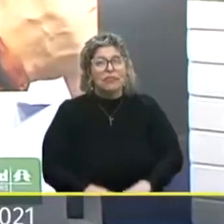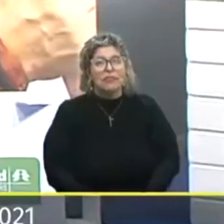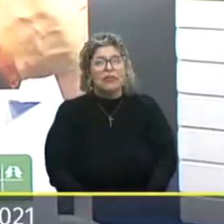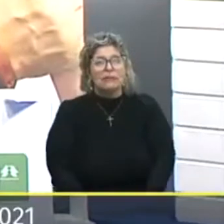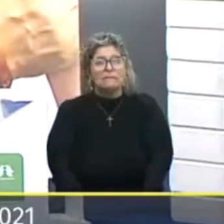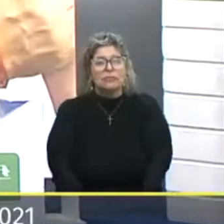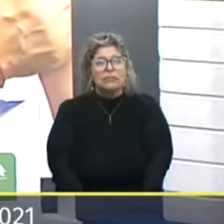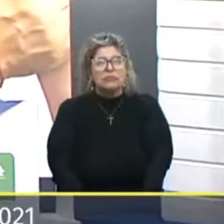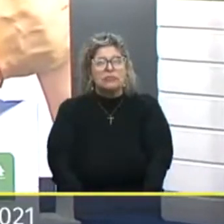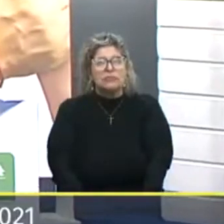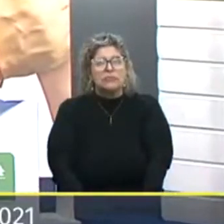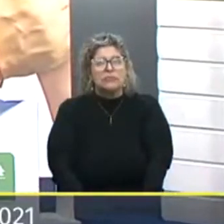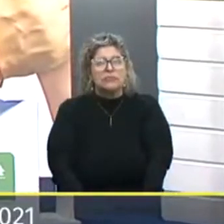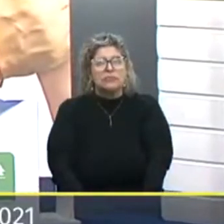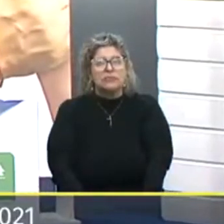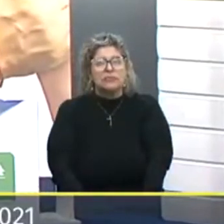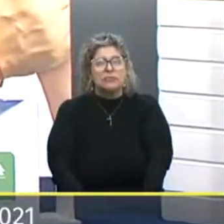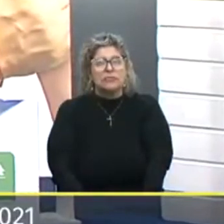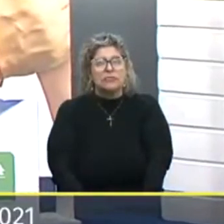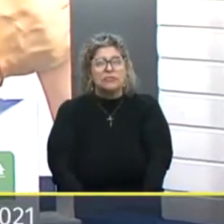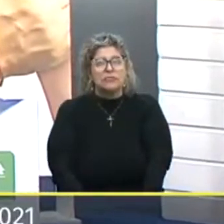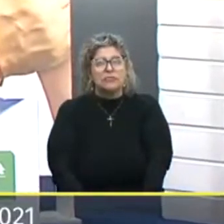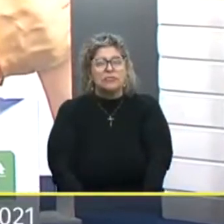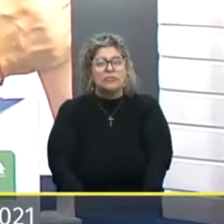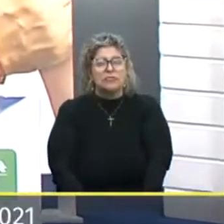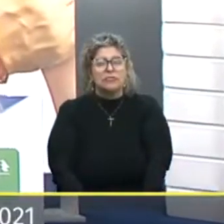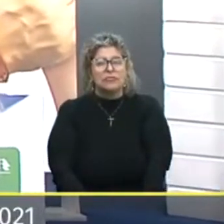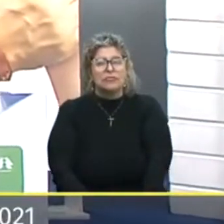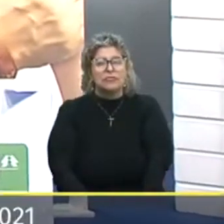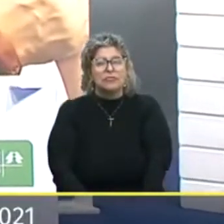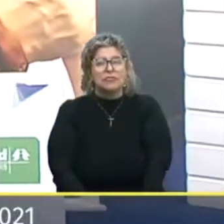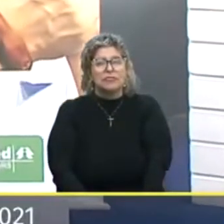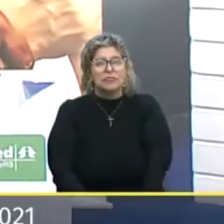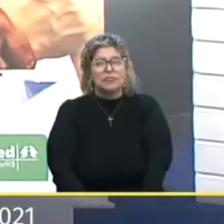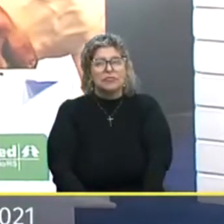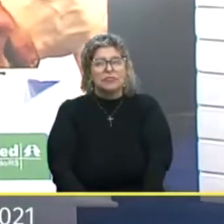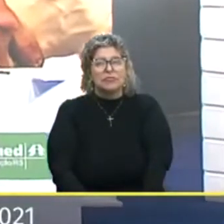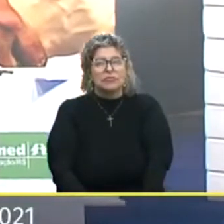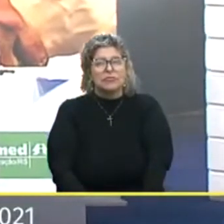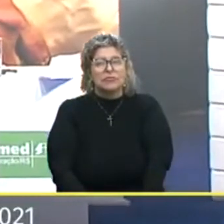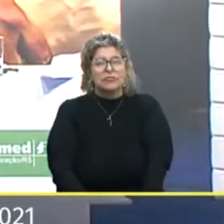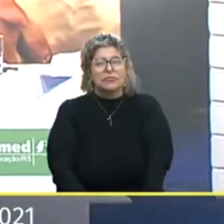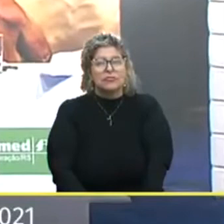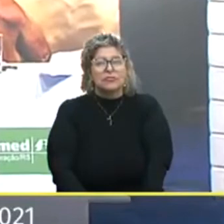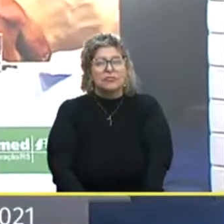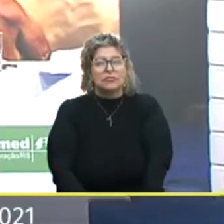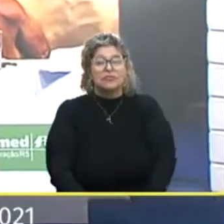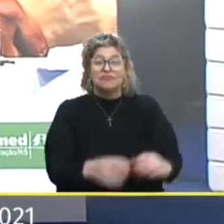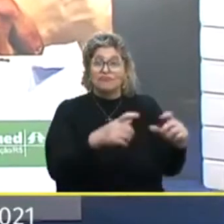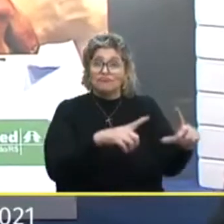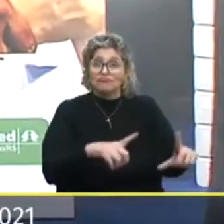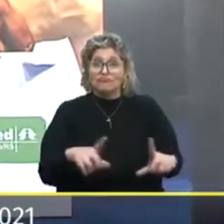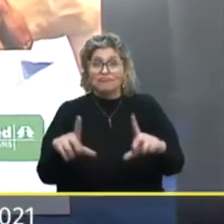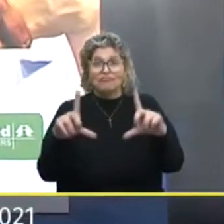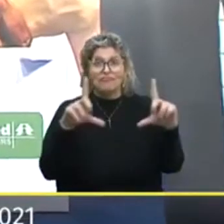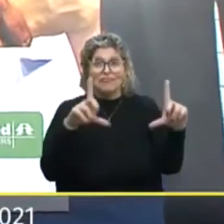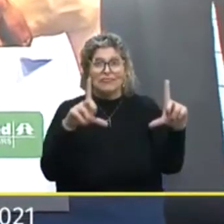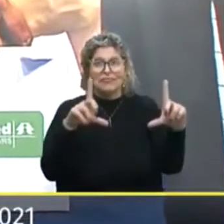vindo ali o certificado